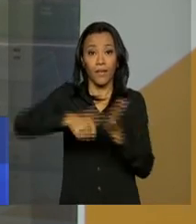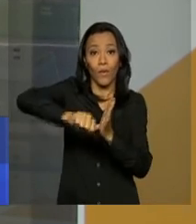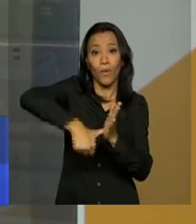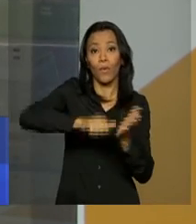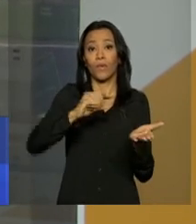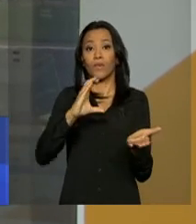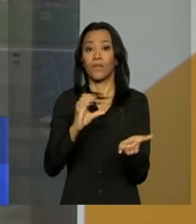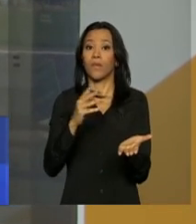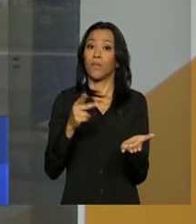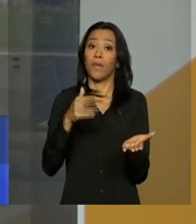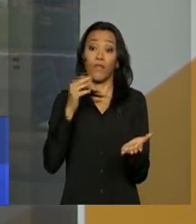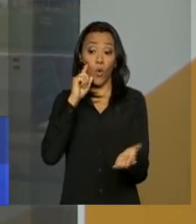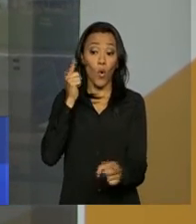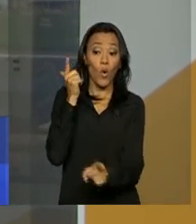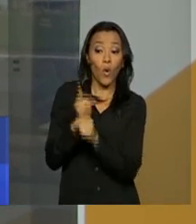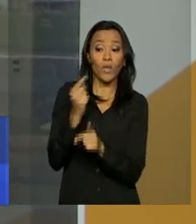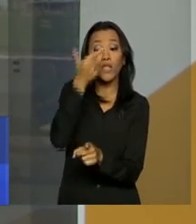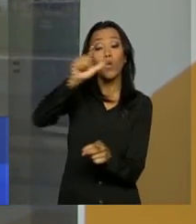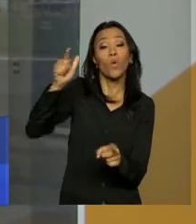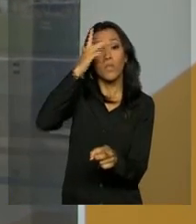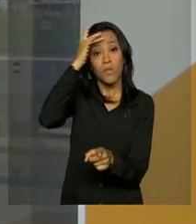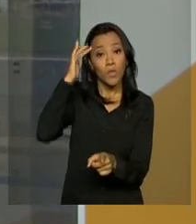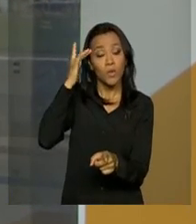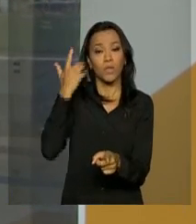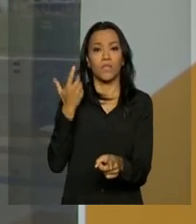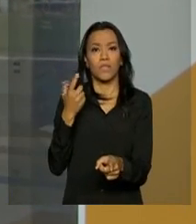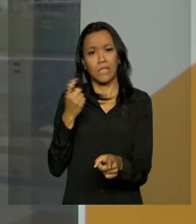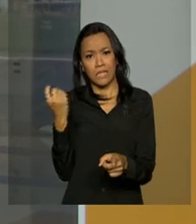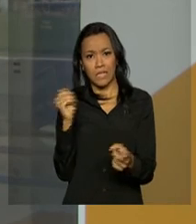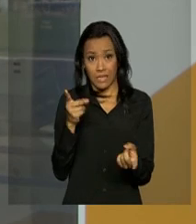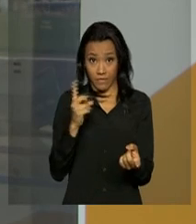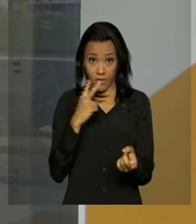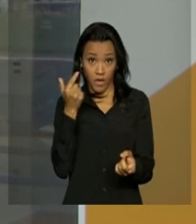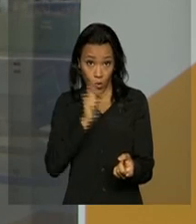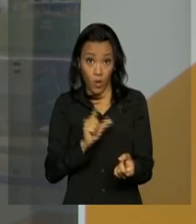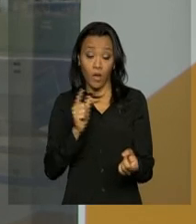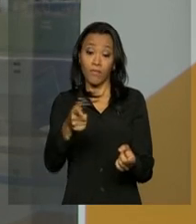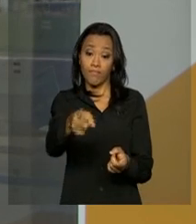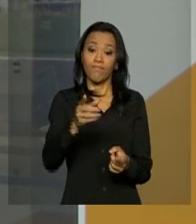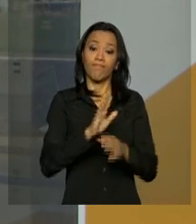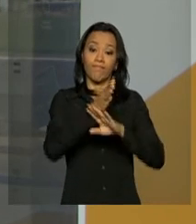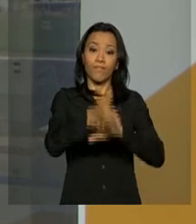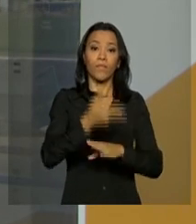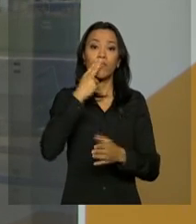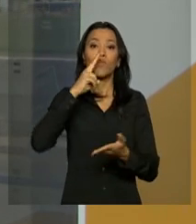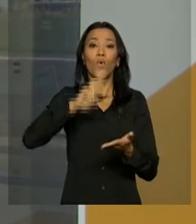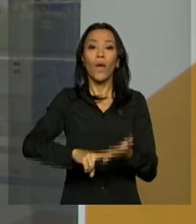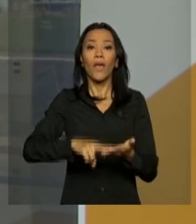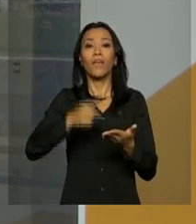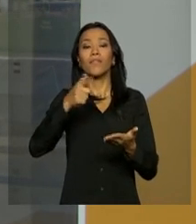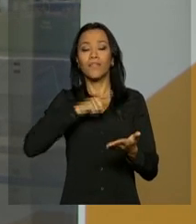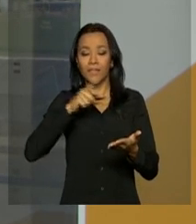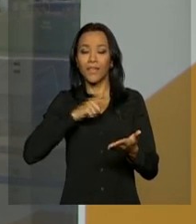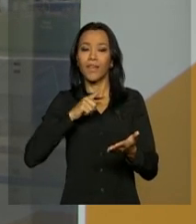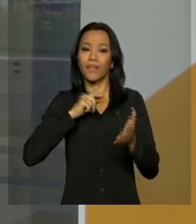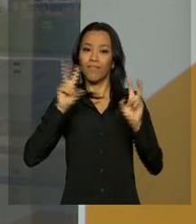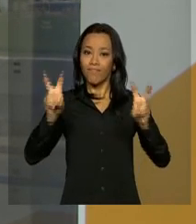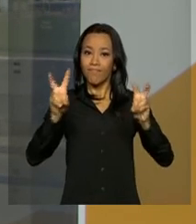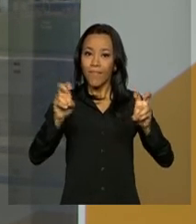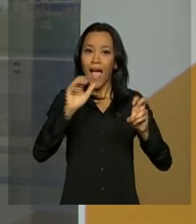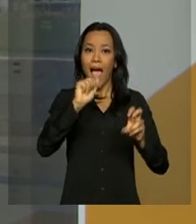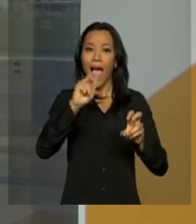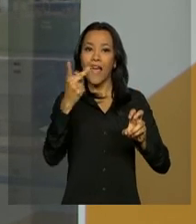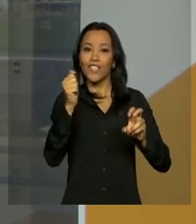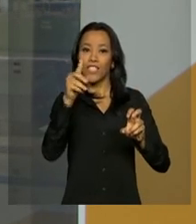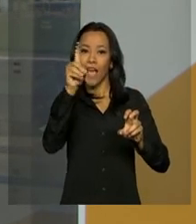documentos de outras pessoas. Para quem se encontra nas duas situações, os correios oferecem o serviço de achados e perdidos. Quem